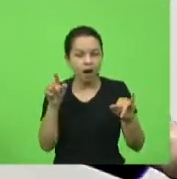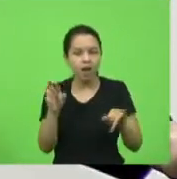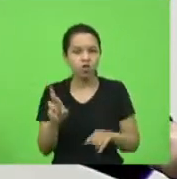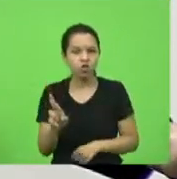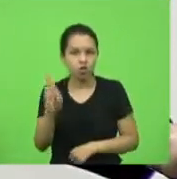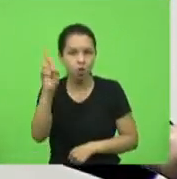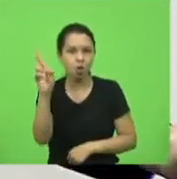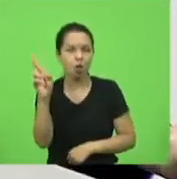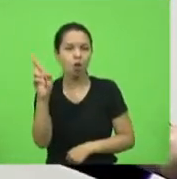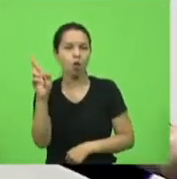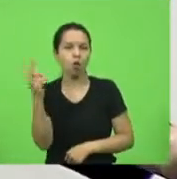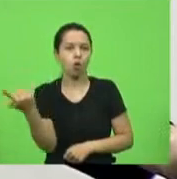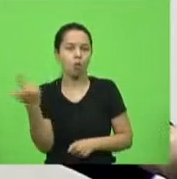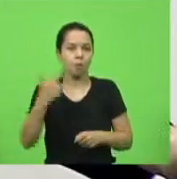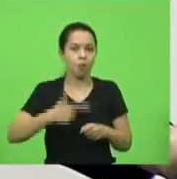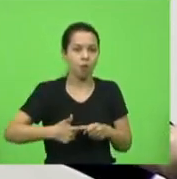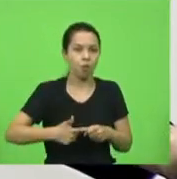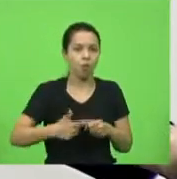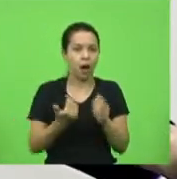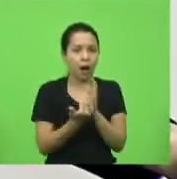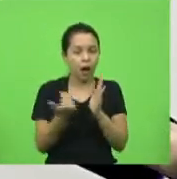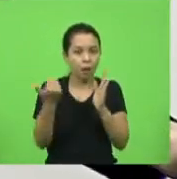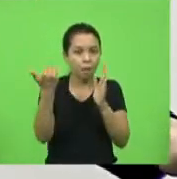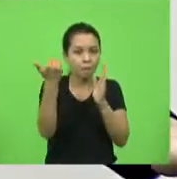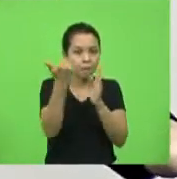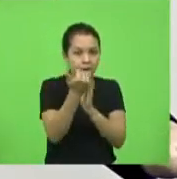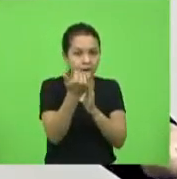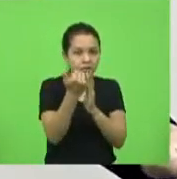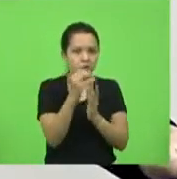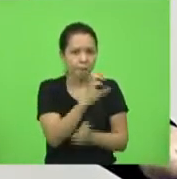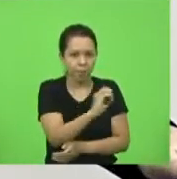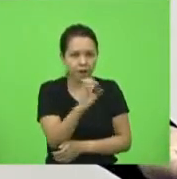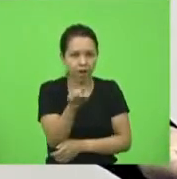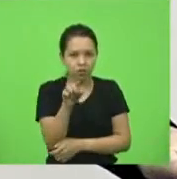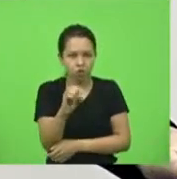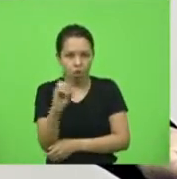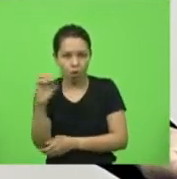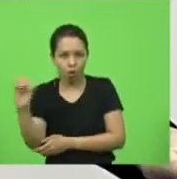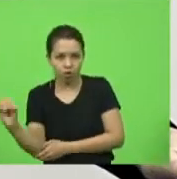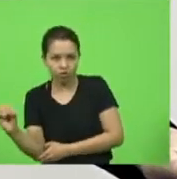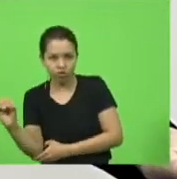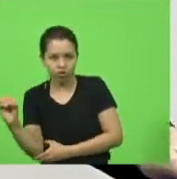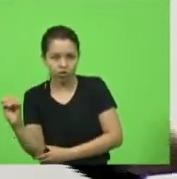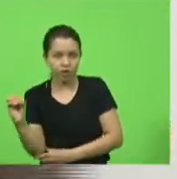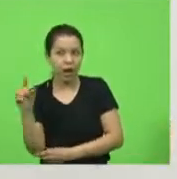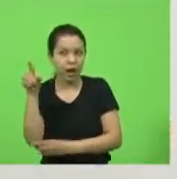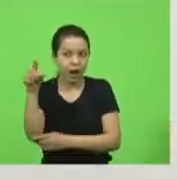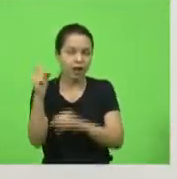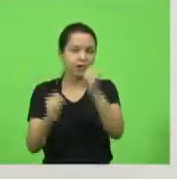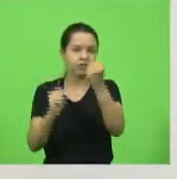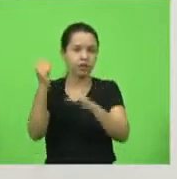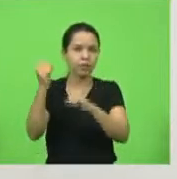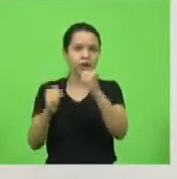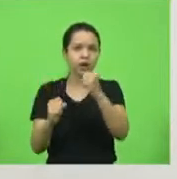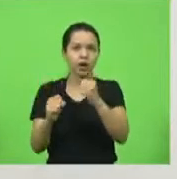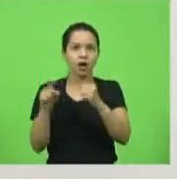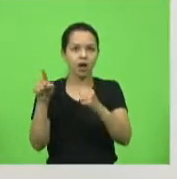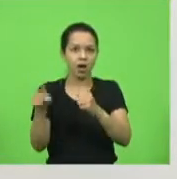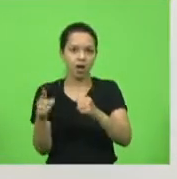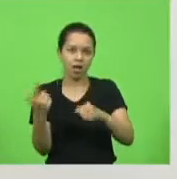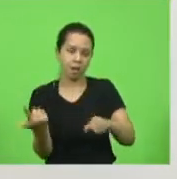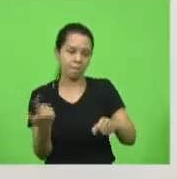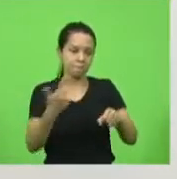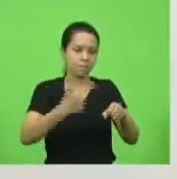que era a partir da meia-noite da saída da refinaria, ele já foi na bomba e